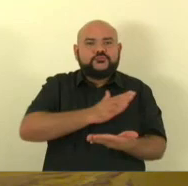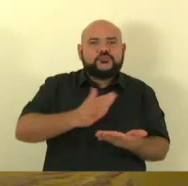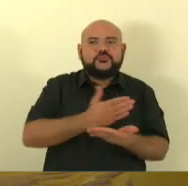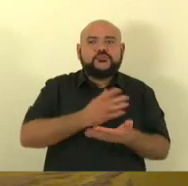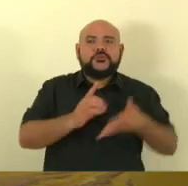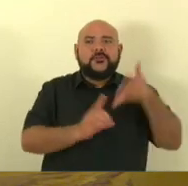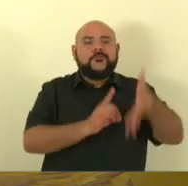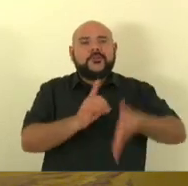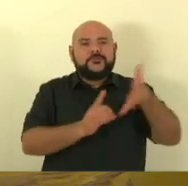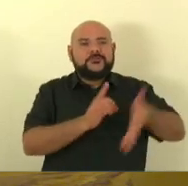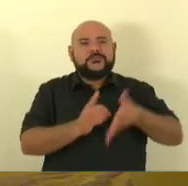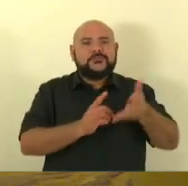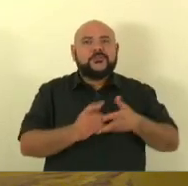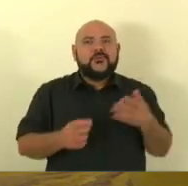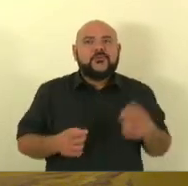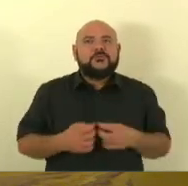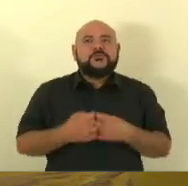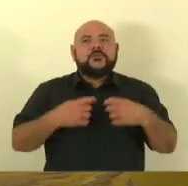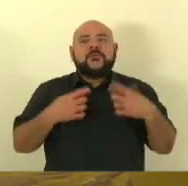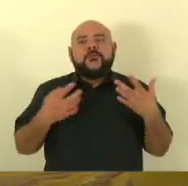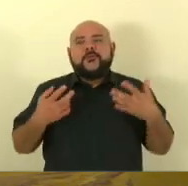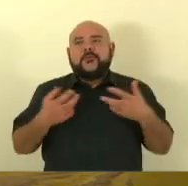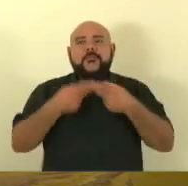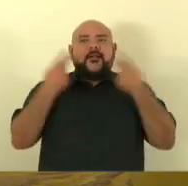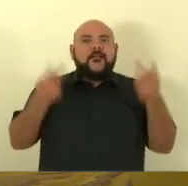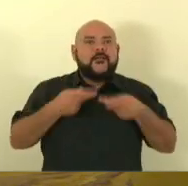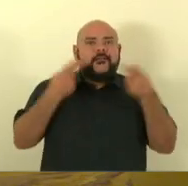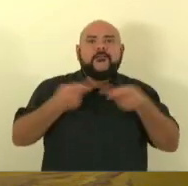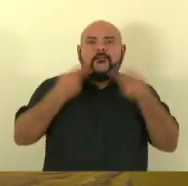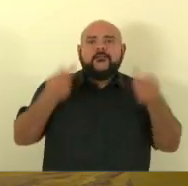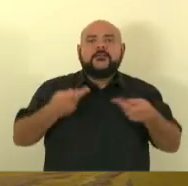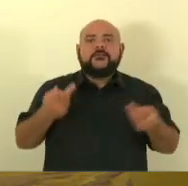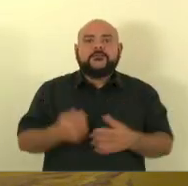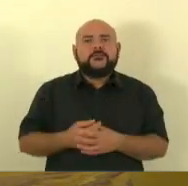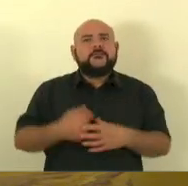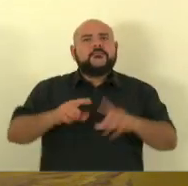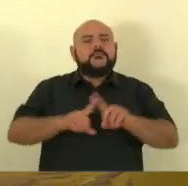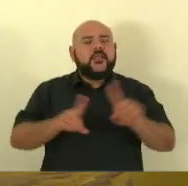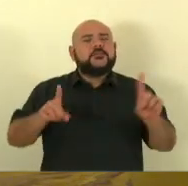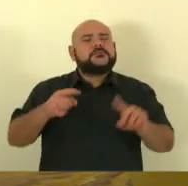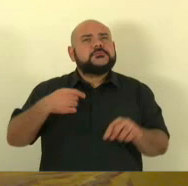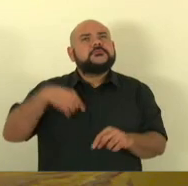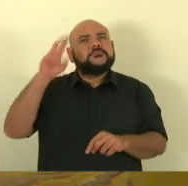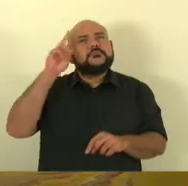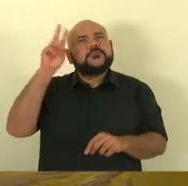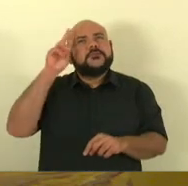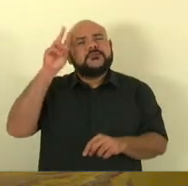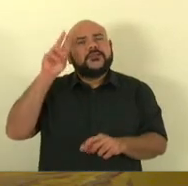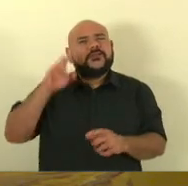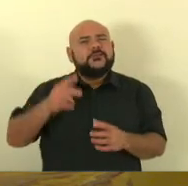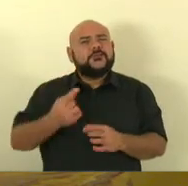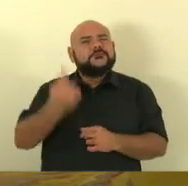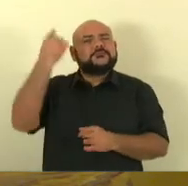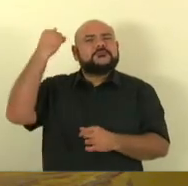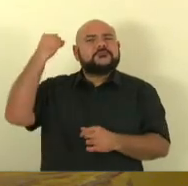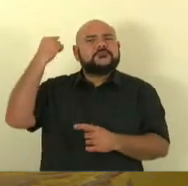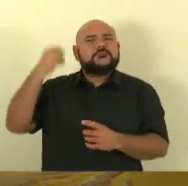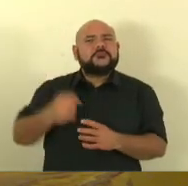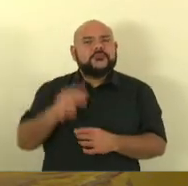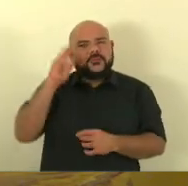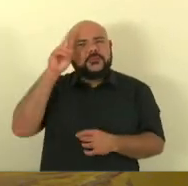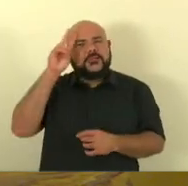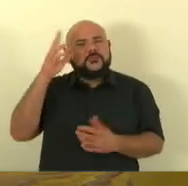de alta retórica. Mas eu me lembro que naquele dia, caro deputado Danilo Baense,